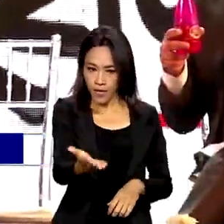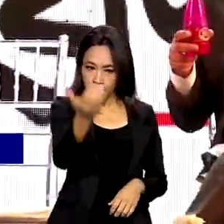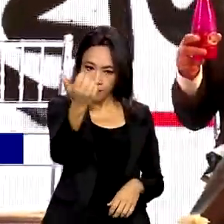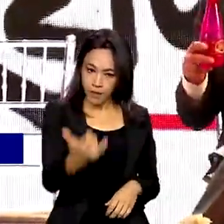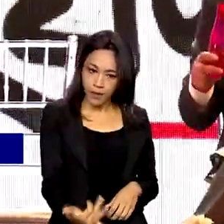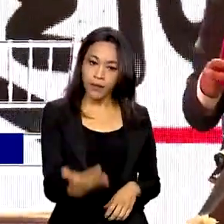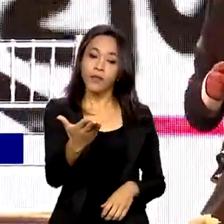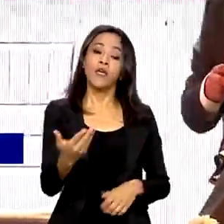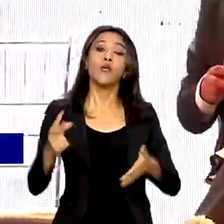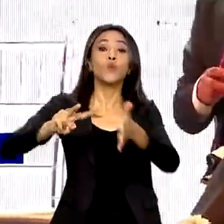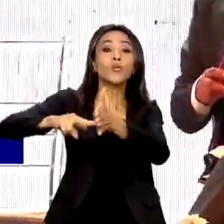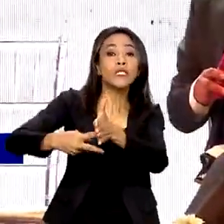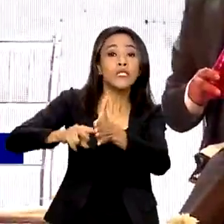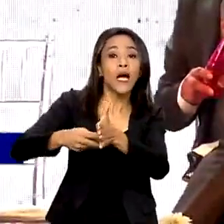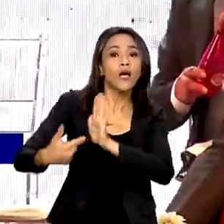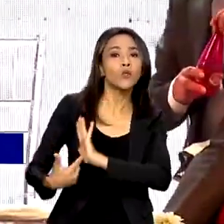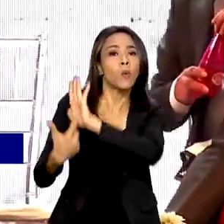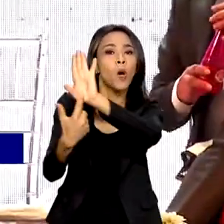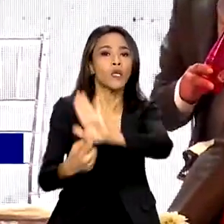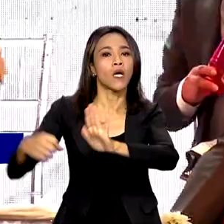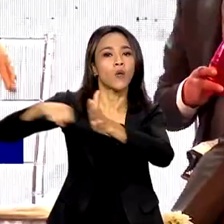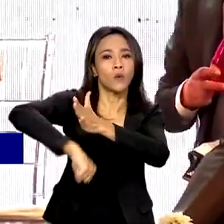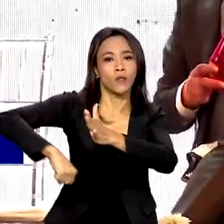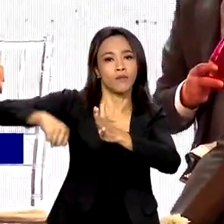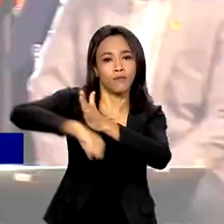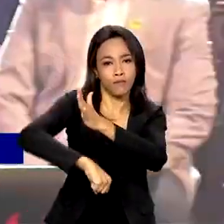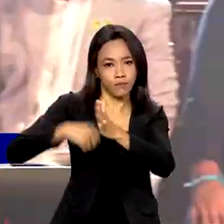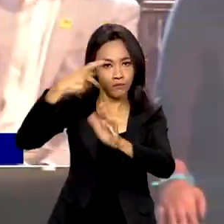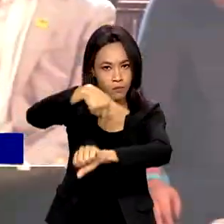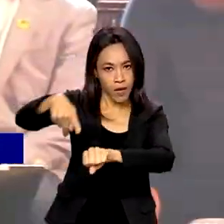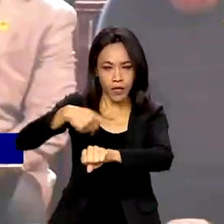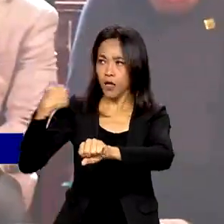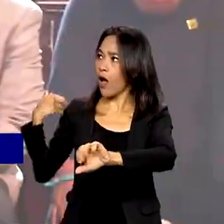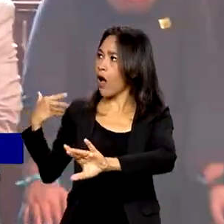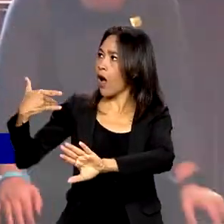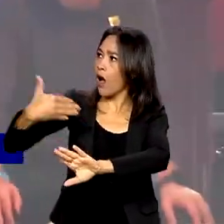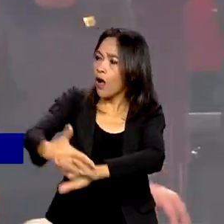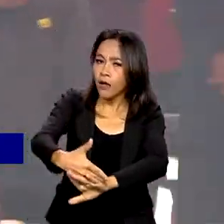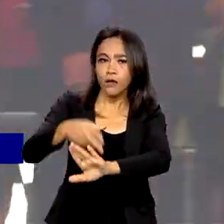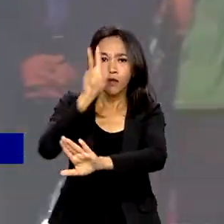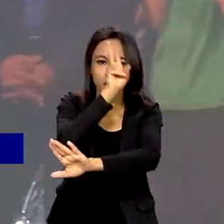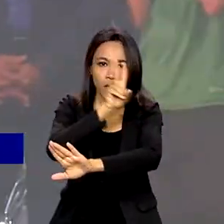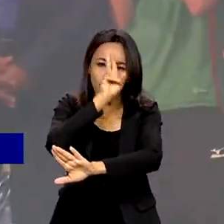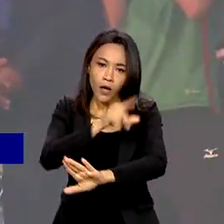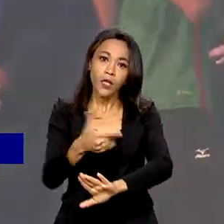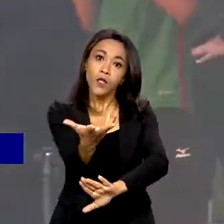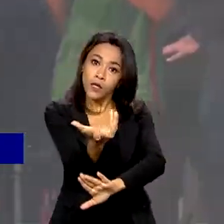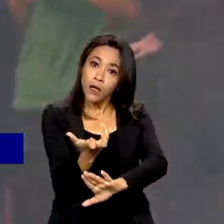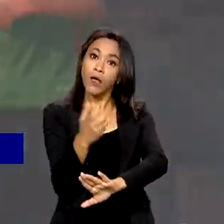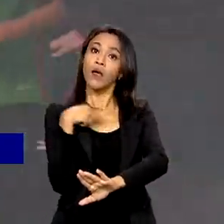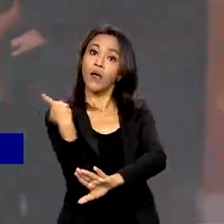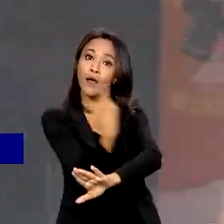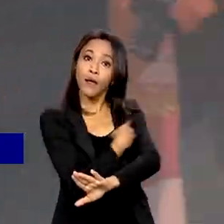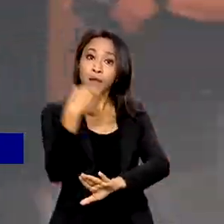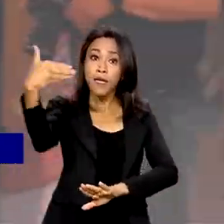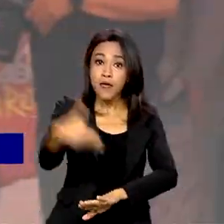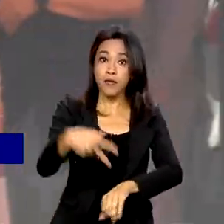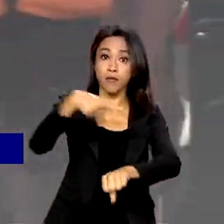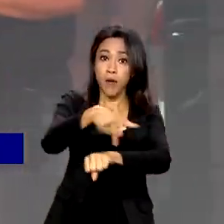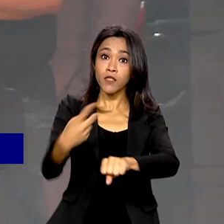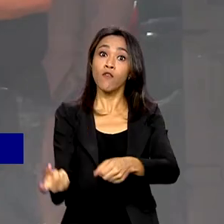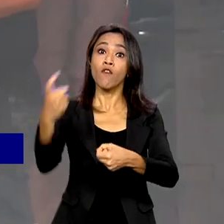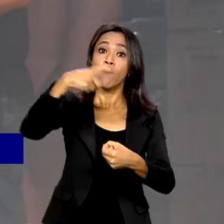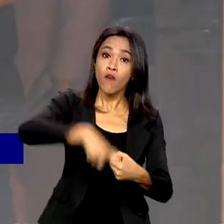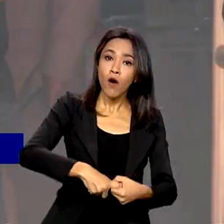simbolizam a luta nesse país histórica. Nós queremos fazer com que esse país volte a ser civilizado.